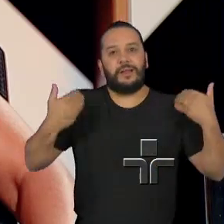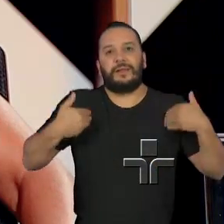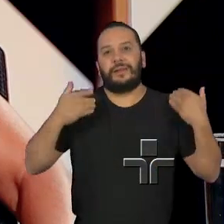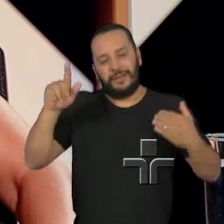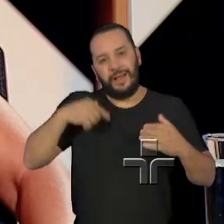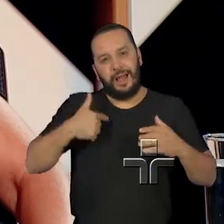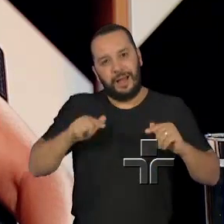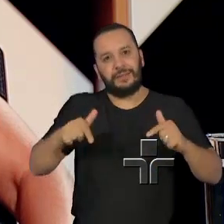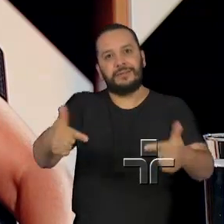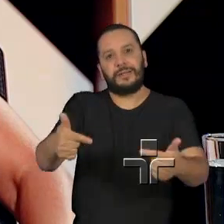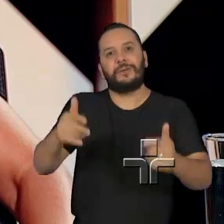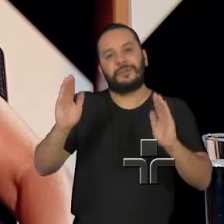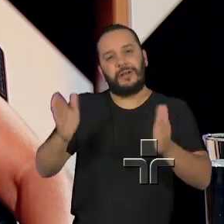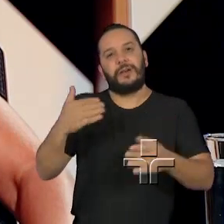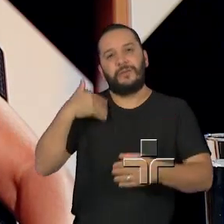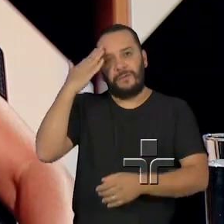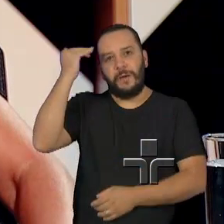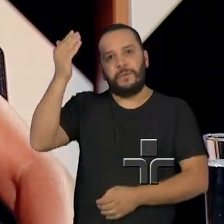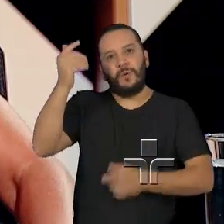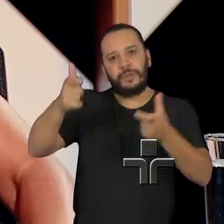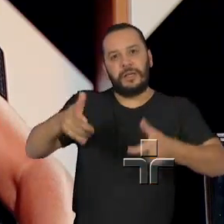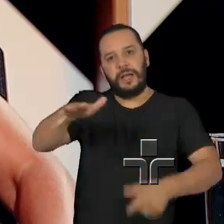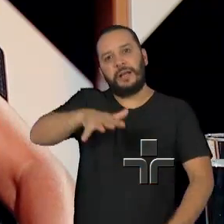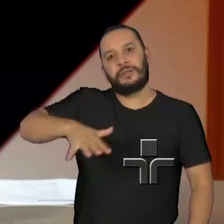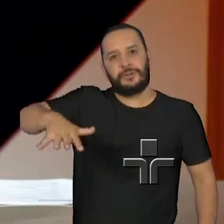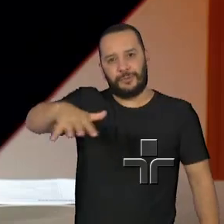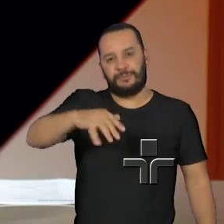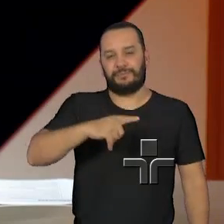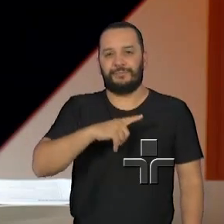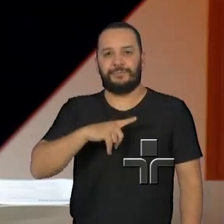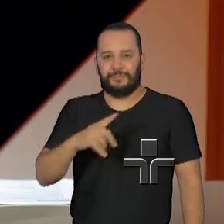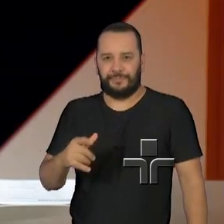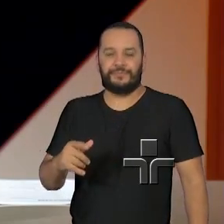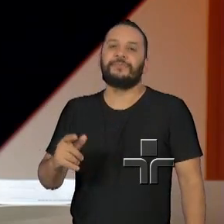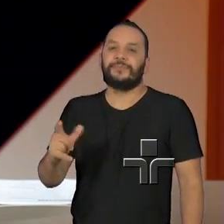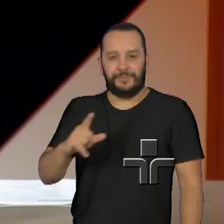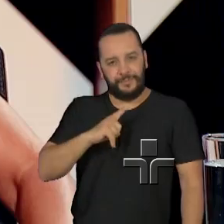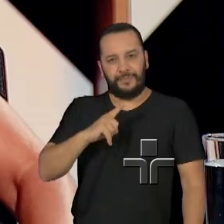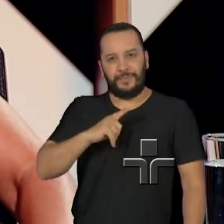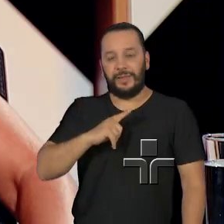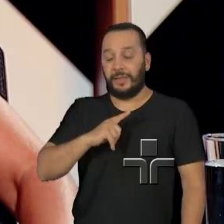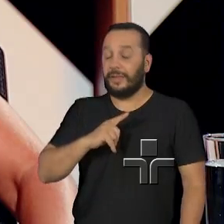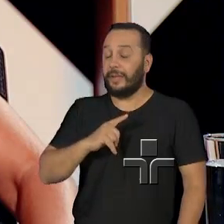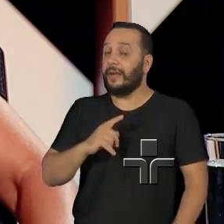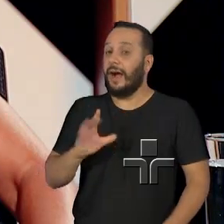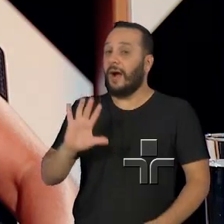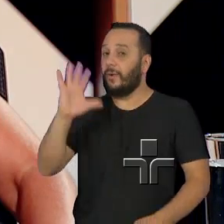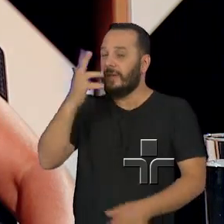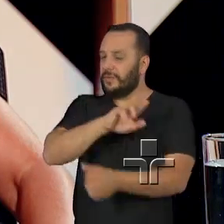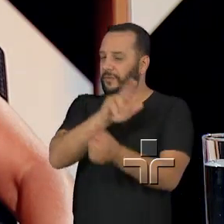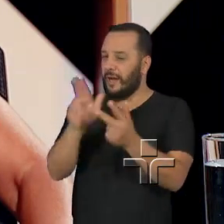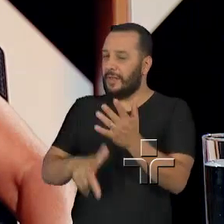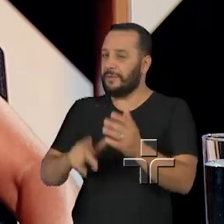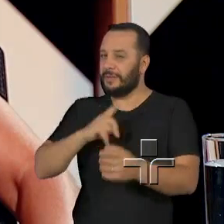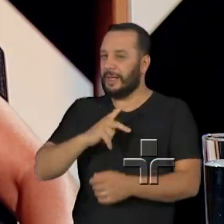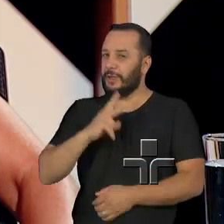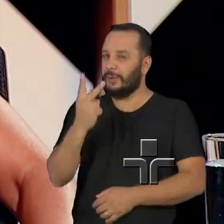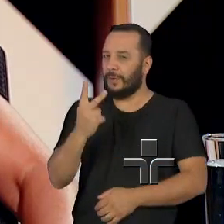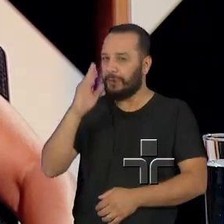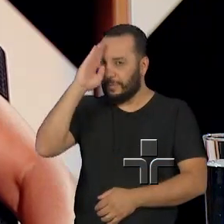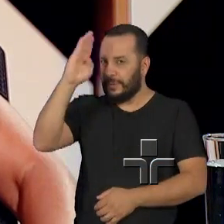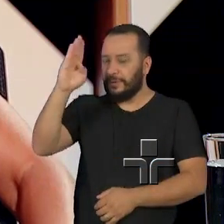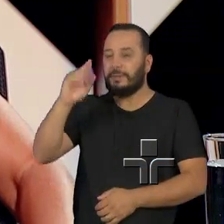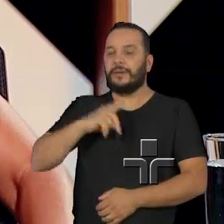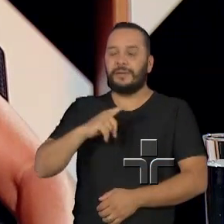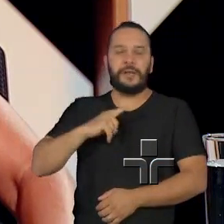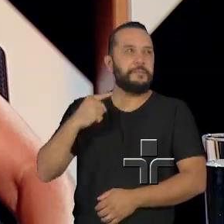já bastante conhecidos em toda a região. Temos vários eventos que acontecem, mas dois, em especial, que existem todo ano. um